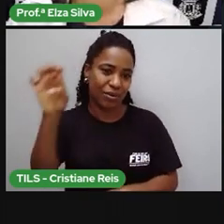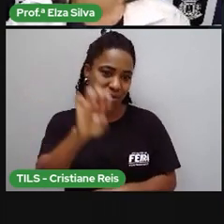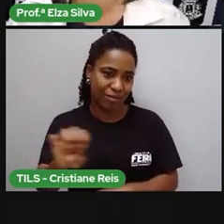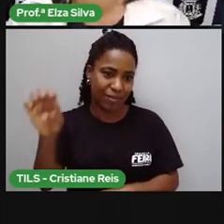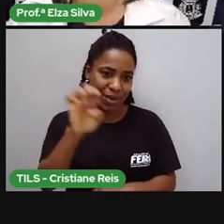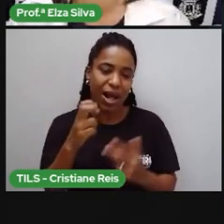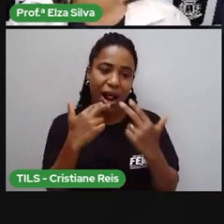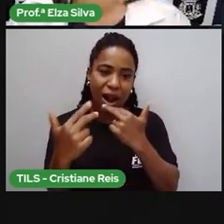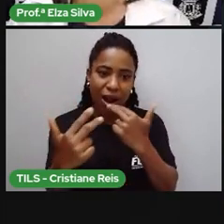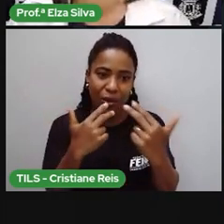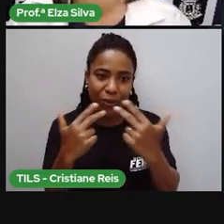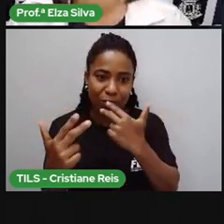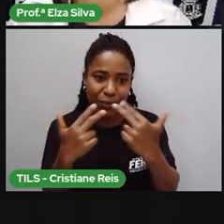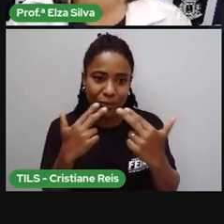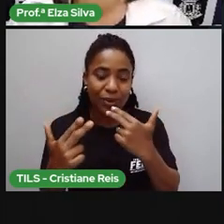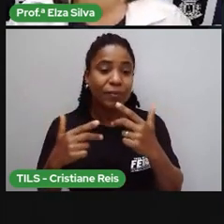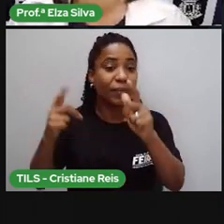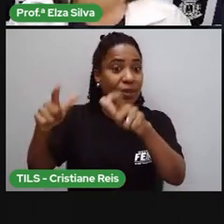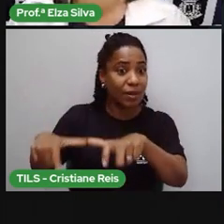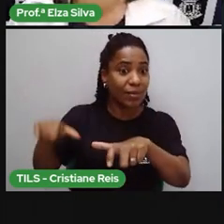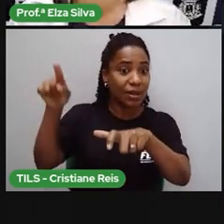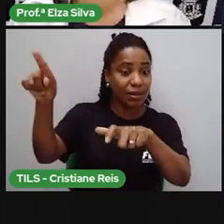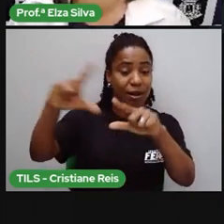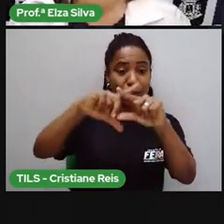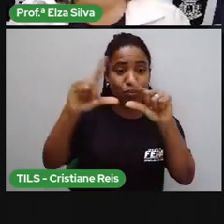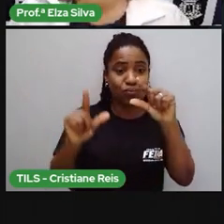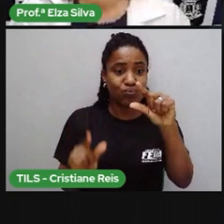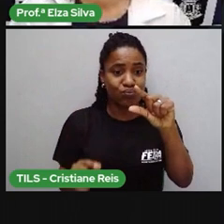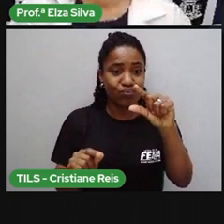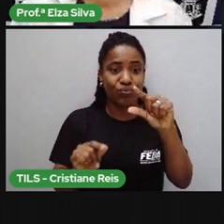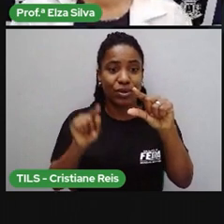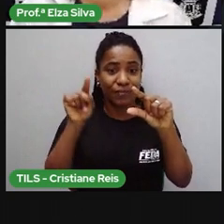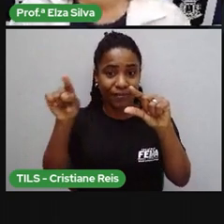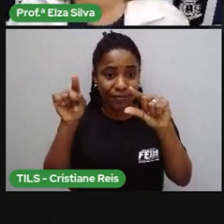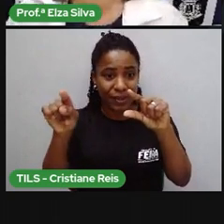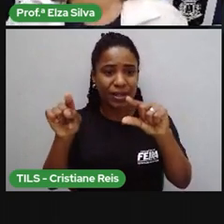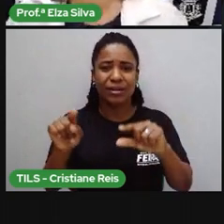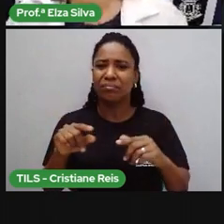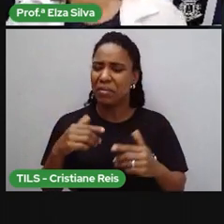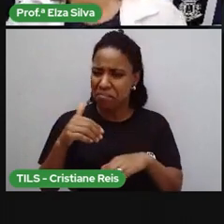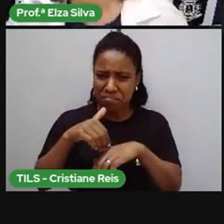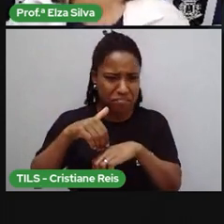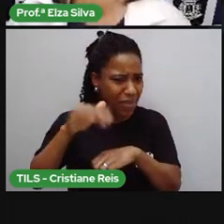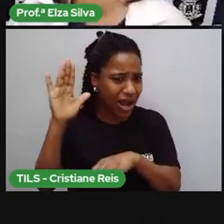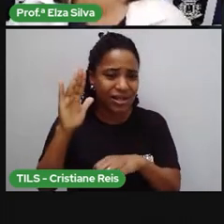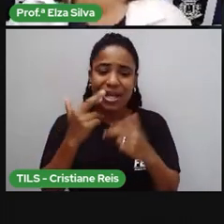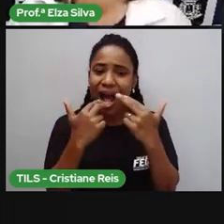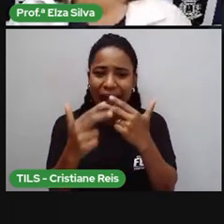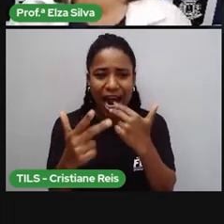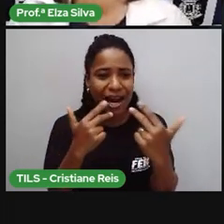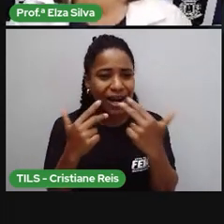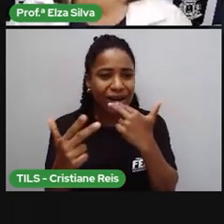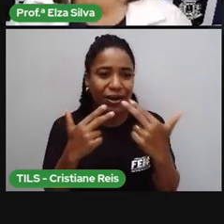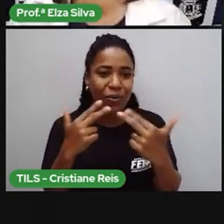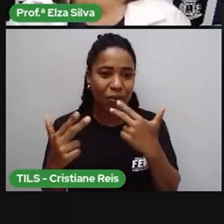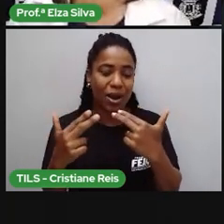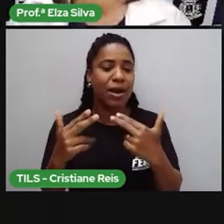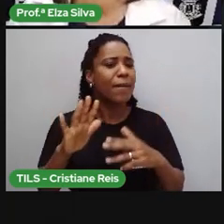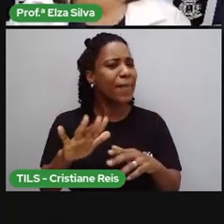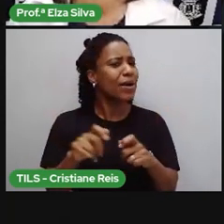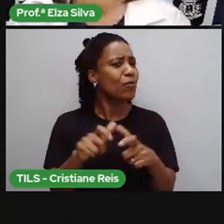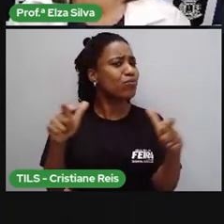é Papua Nova Guiné, com 841 línguas. O idioma mais falado do planeta é o mandarim,